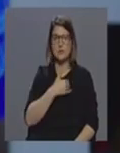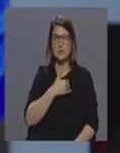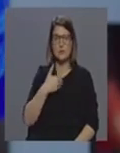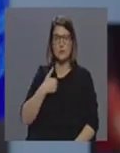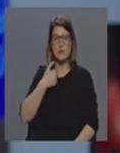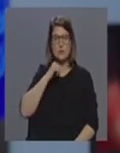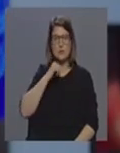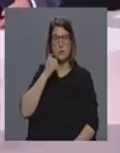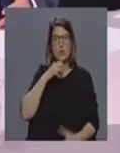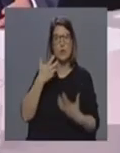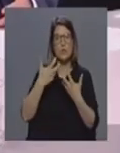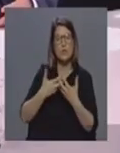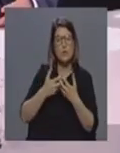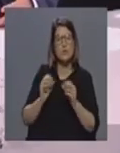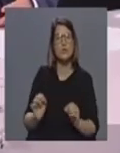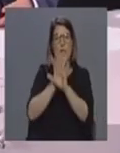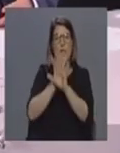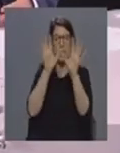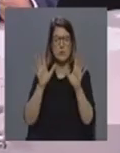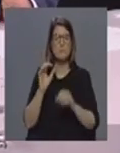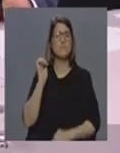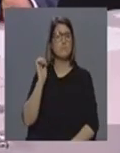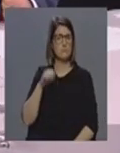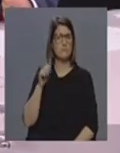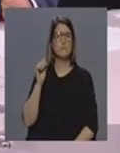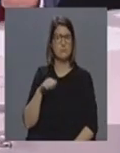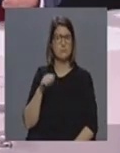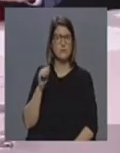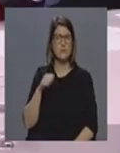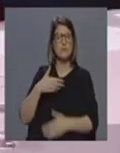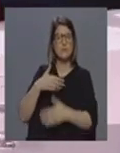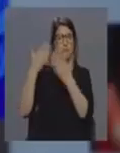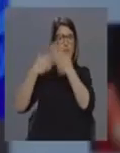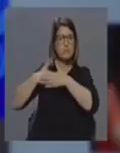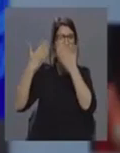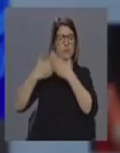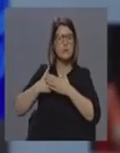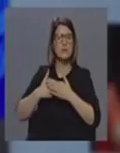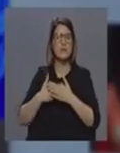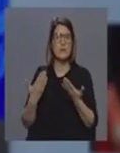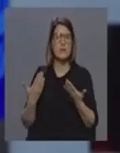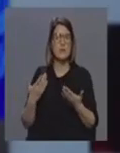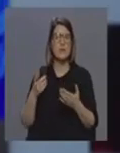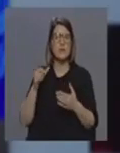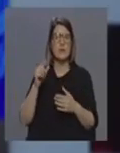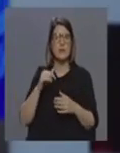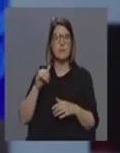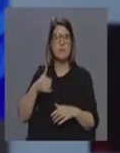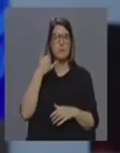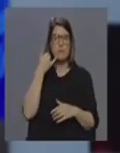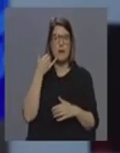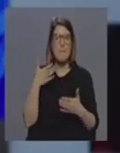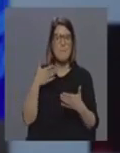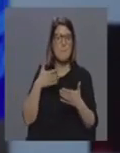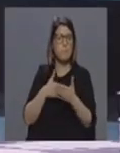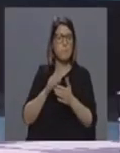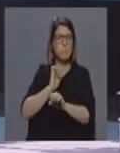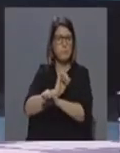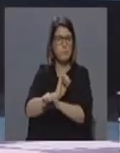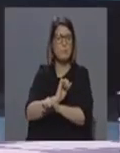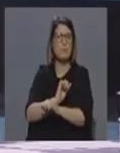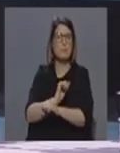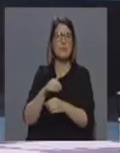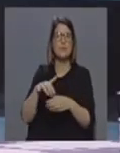para tirar dúvidas sim desde há vários dias isso acaba por congestionar também as próprias linhas e depois nos casos